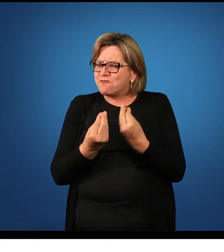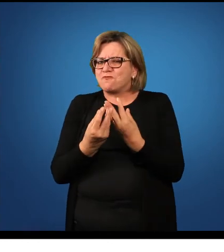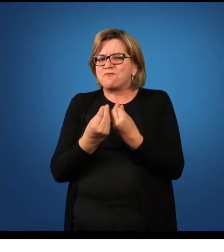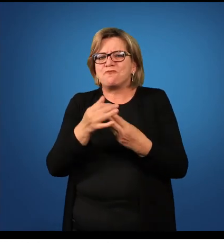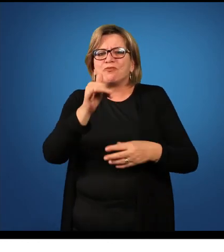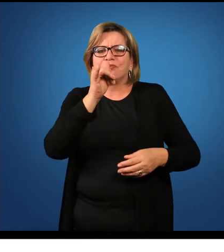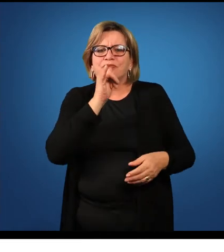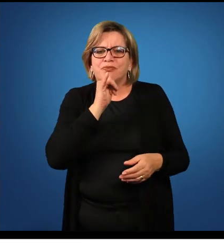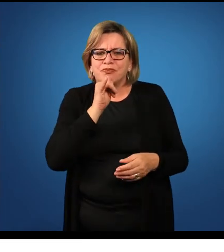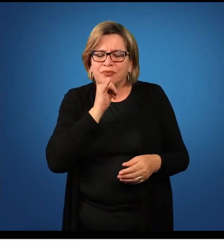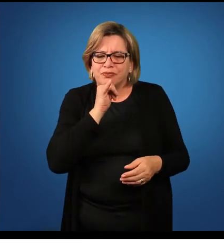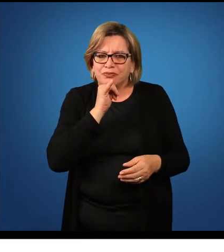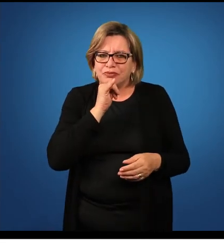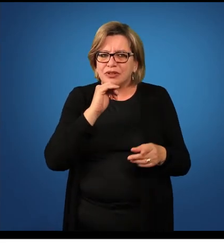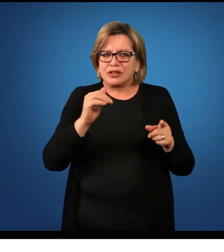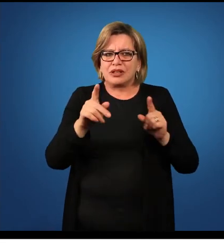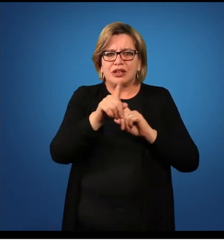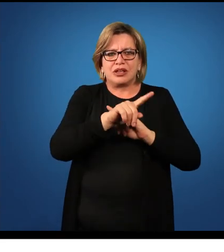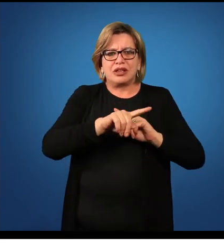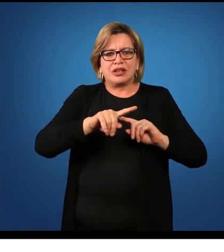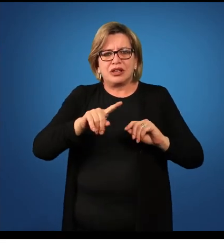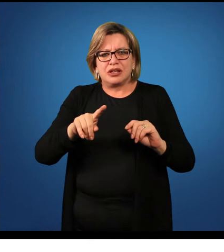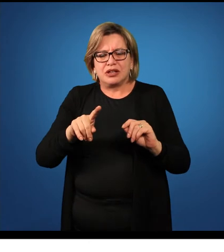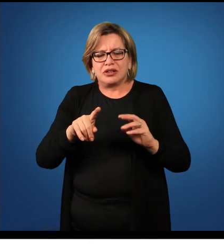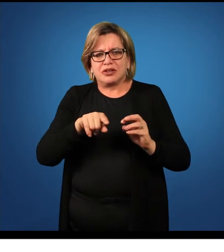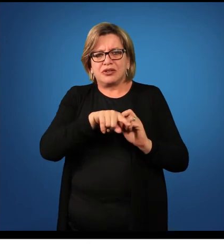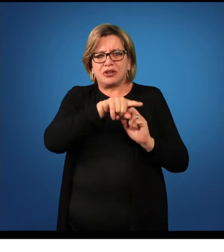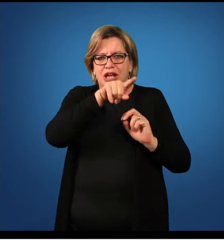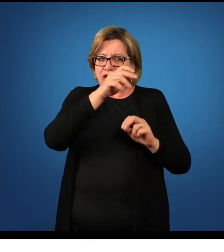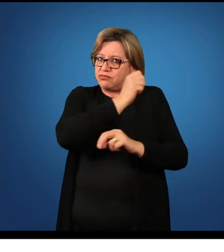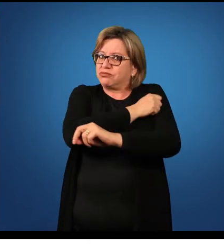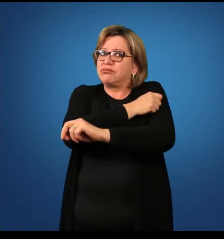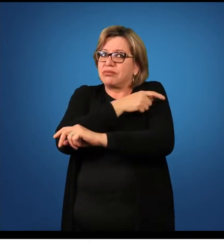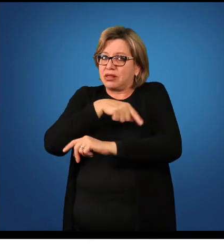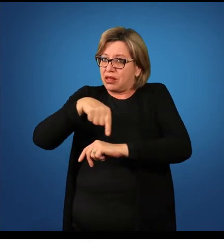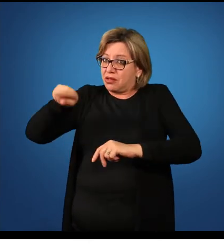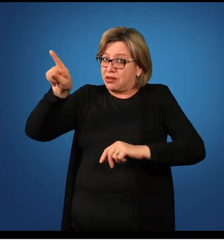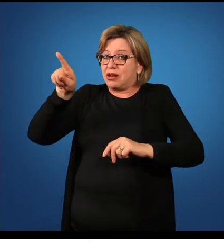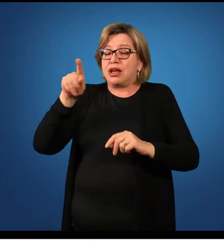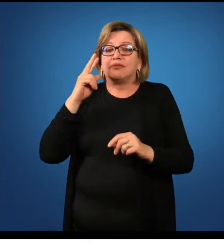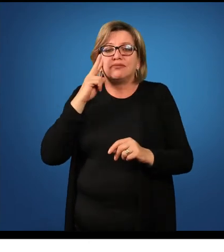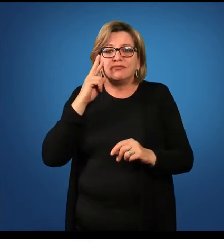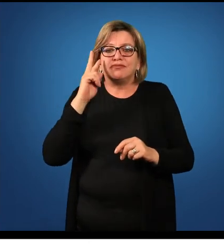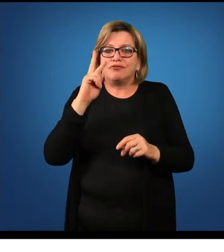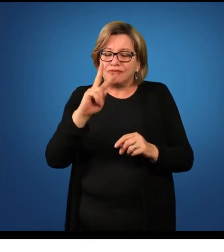então, não deixe o aluno de ir lá verificar.